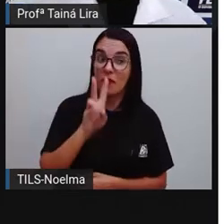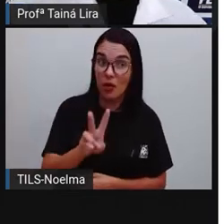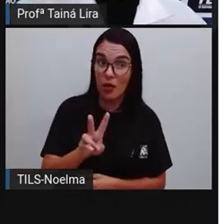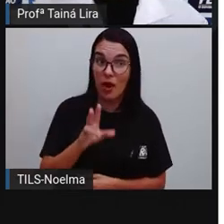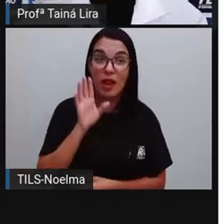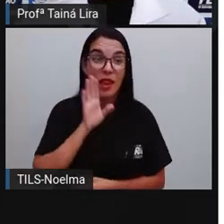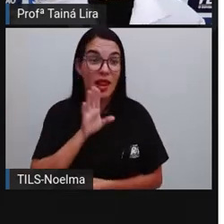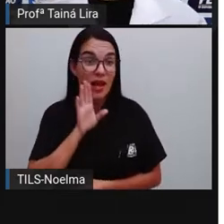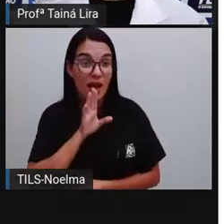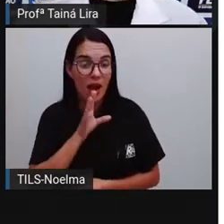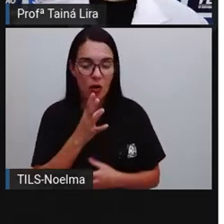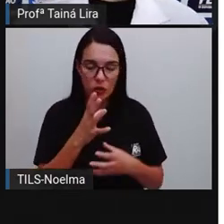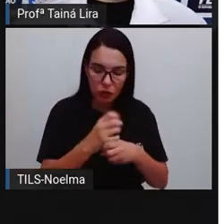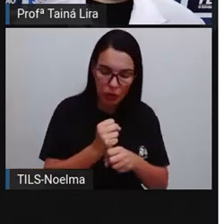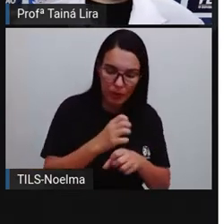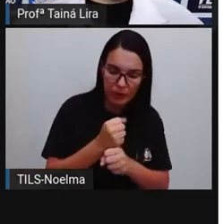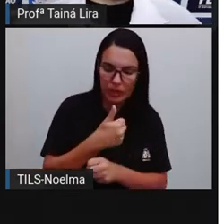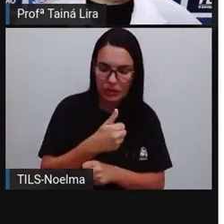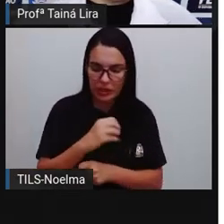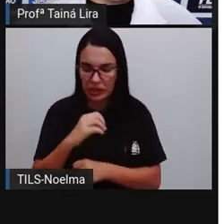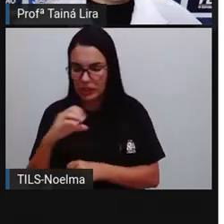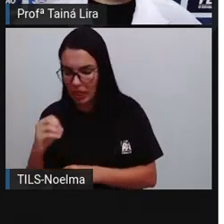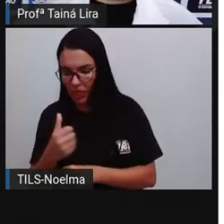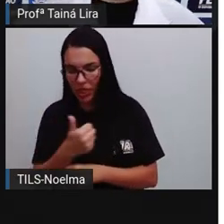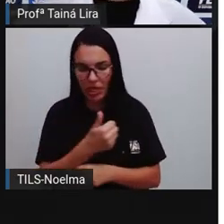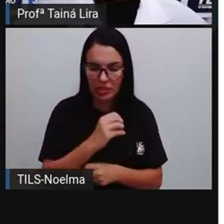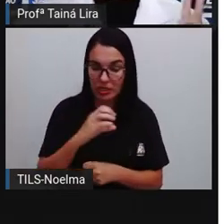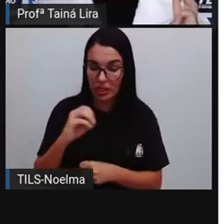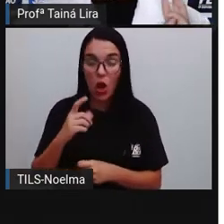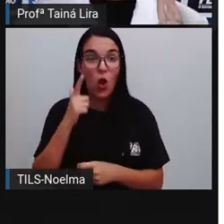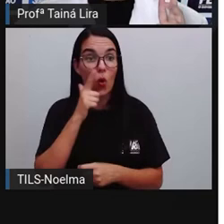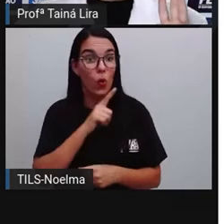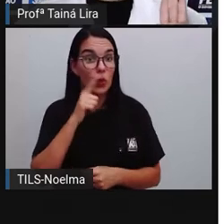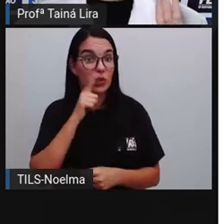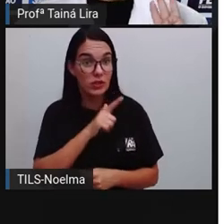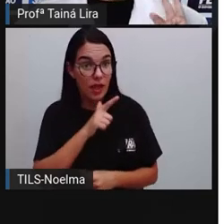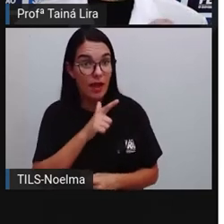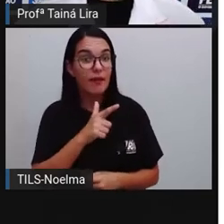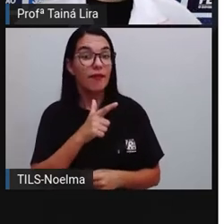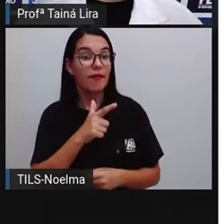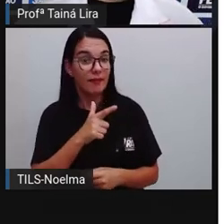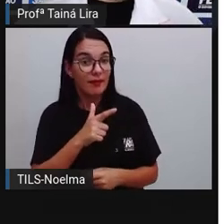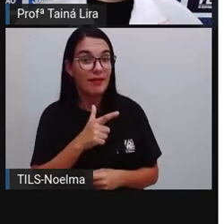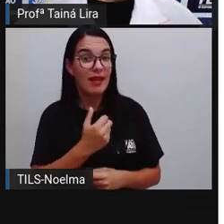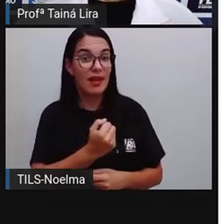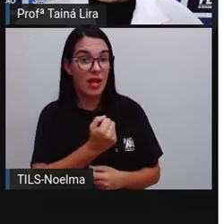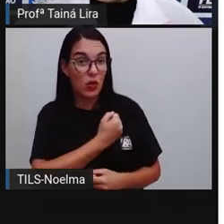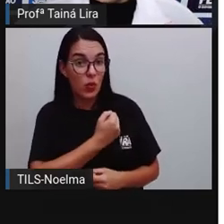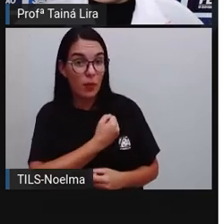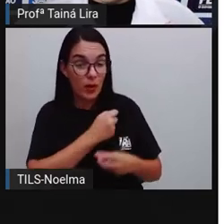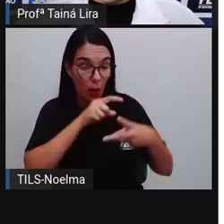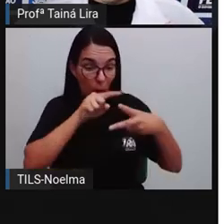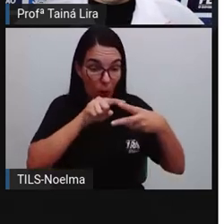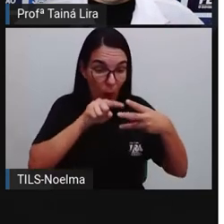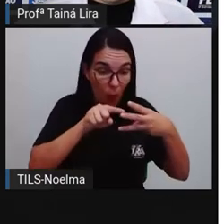contando de 100 em 100, a gente consegue escrever números com 3 algarismos, tá?